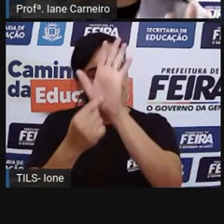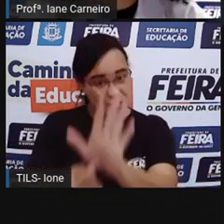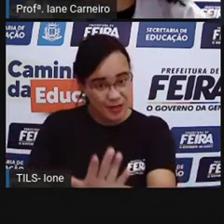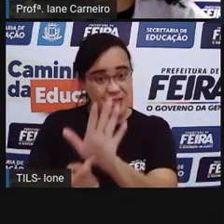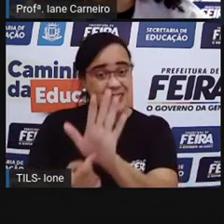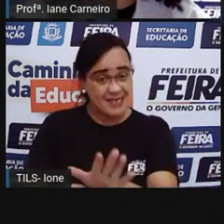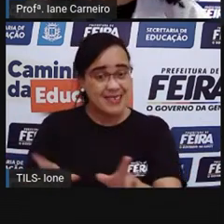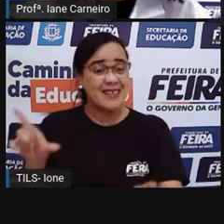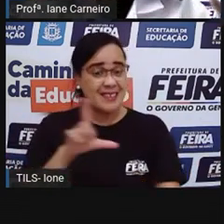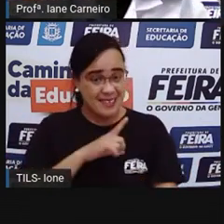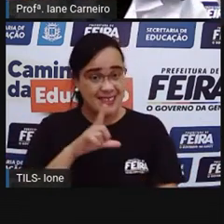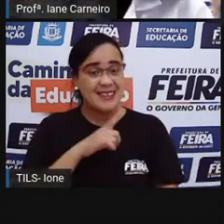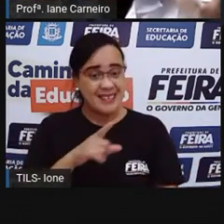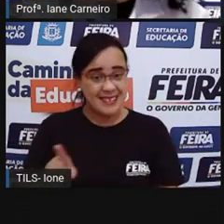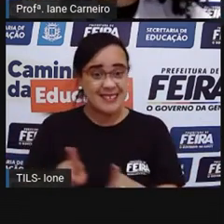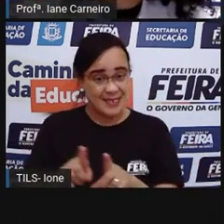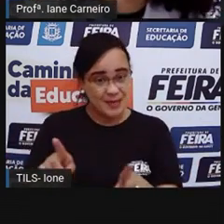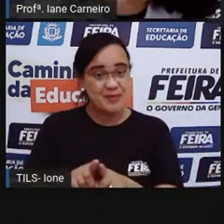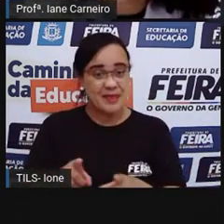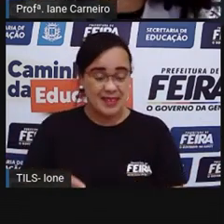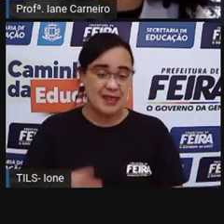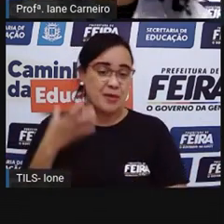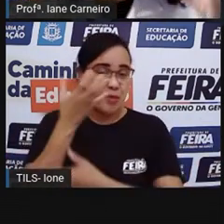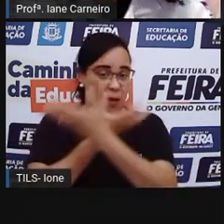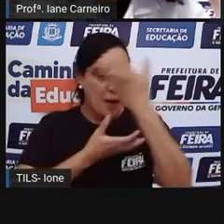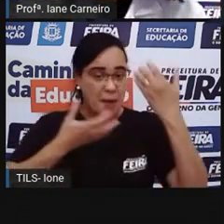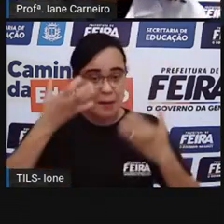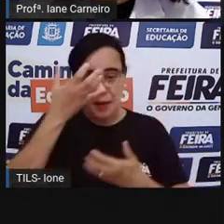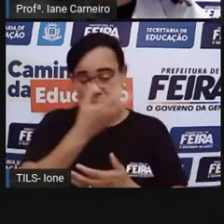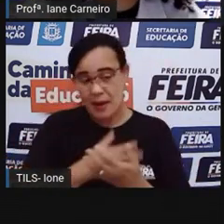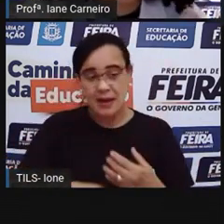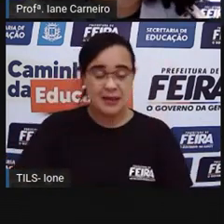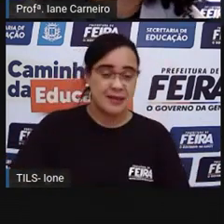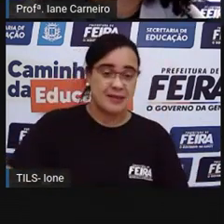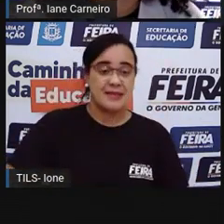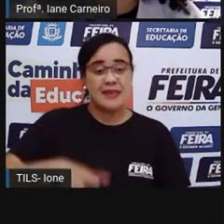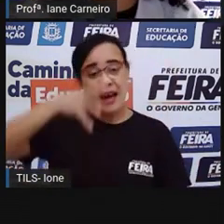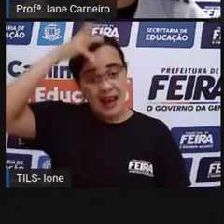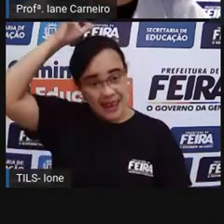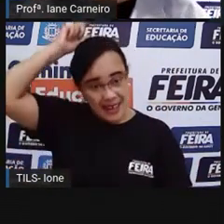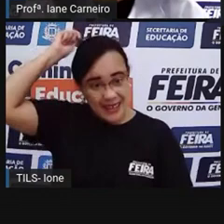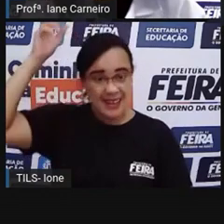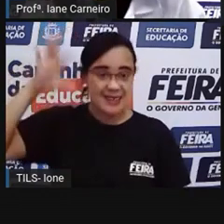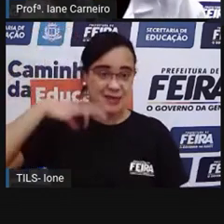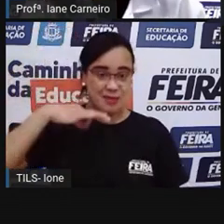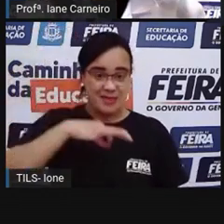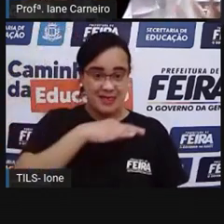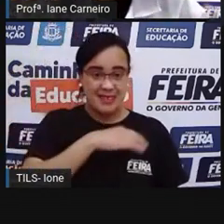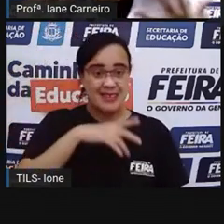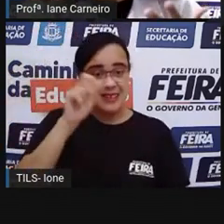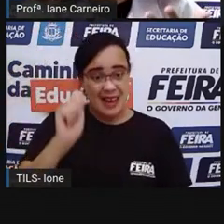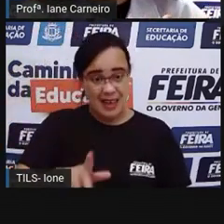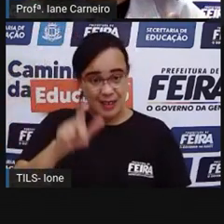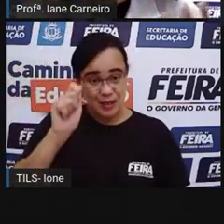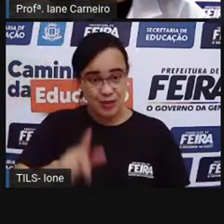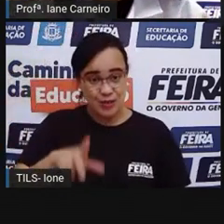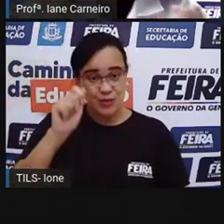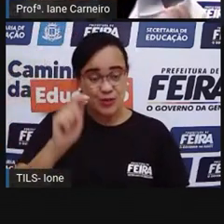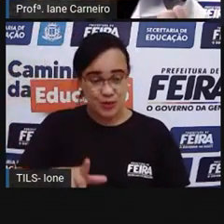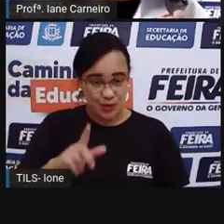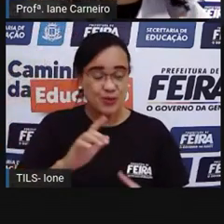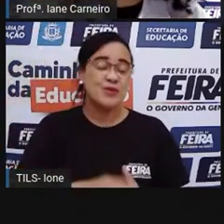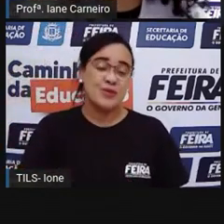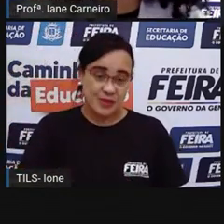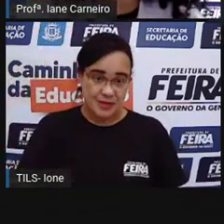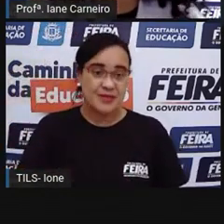palavra cantada, da galinha pintadinha, que tem outras histórias, né? A galinha pintadinha traz